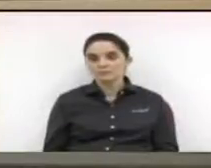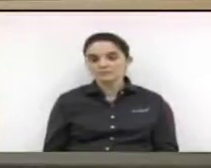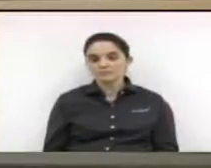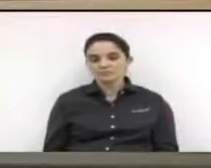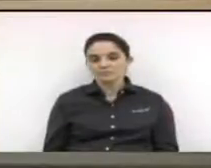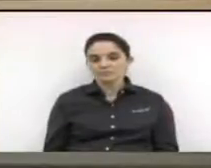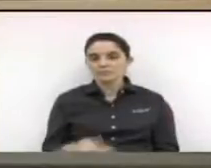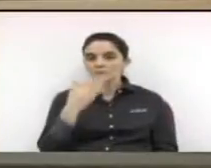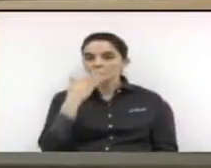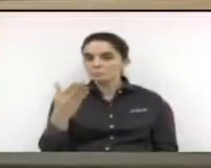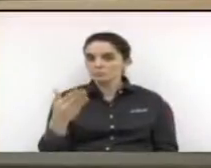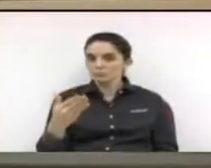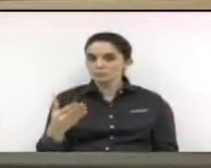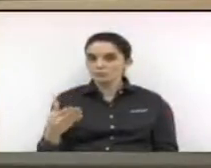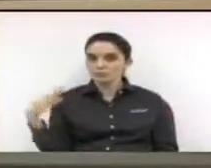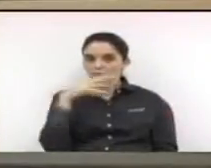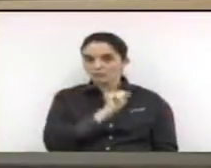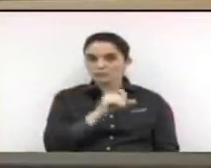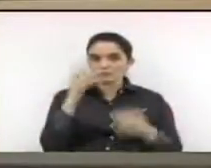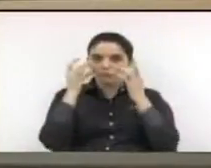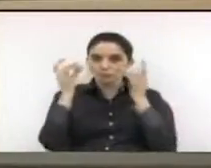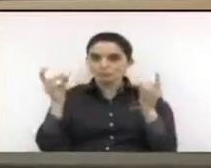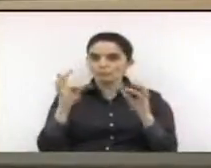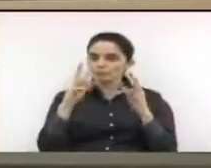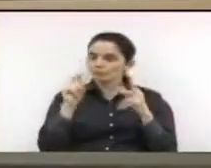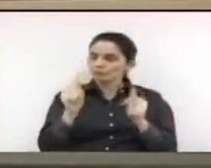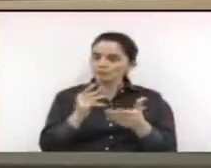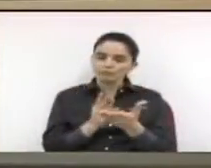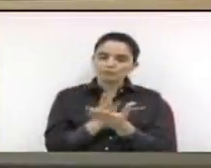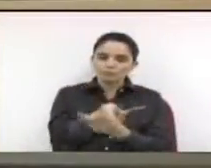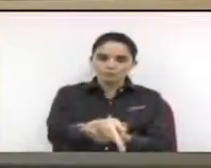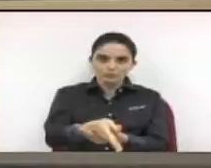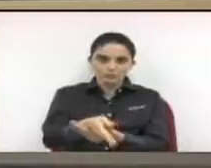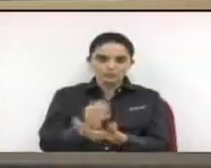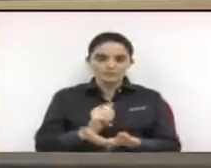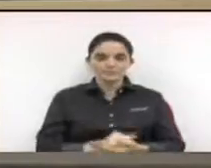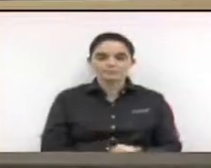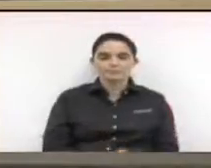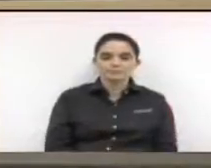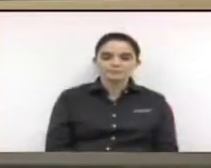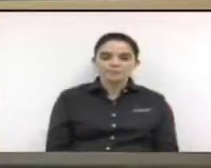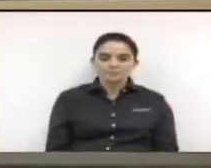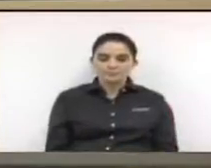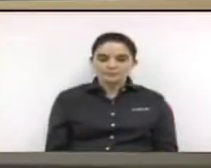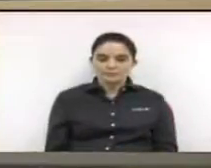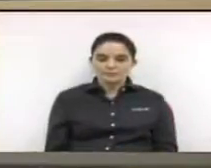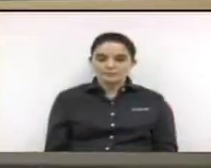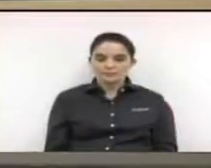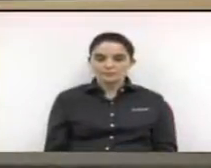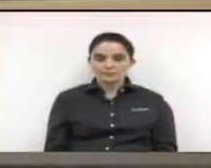Wilson requerimento de urgência especial foi aprovado por todos os vereadores presentes nessa sessão